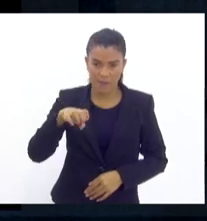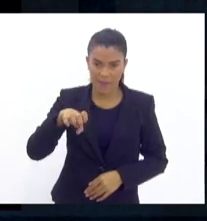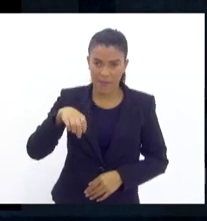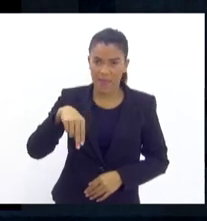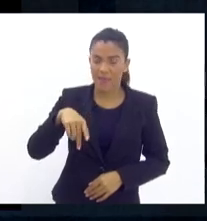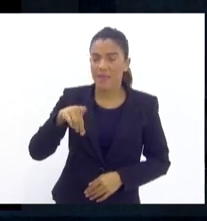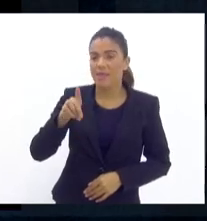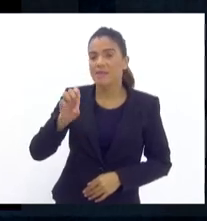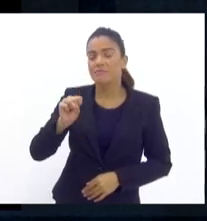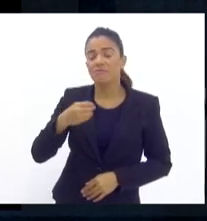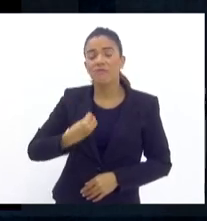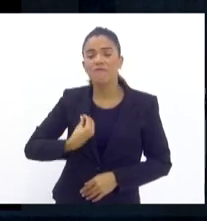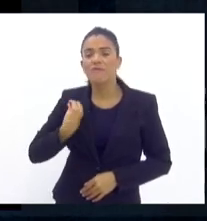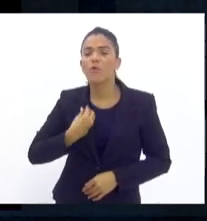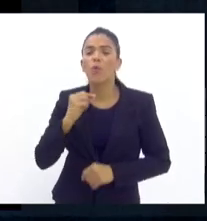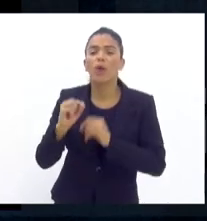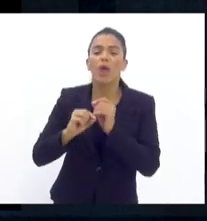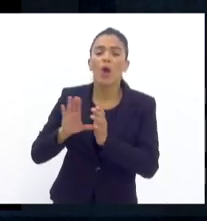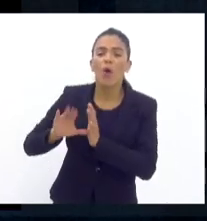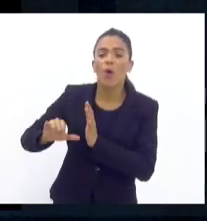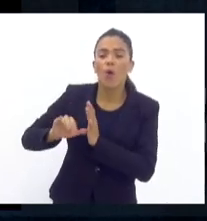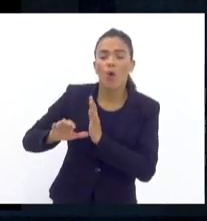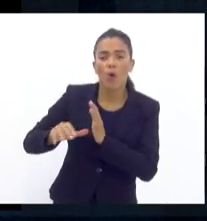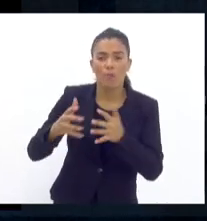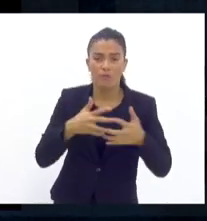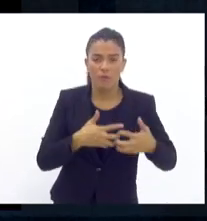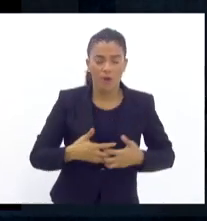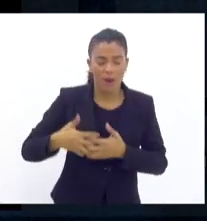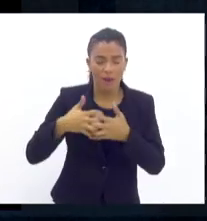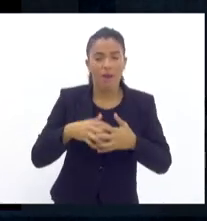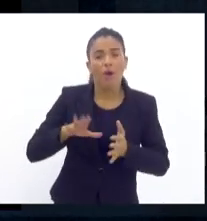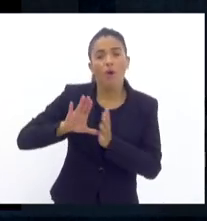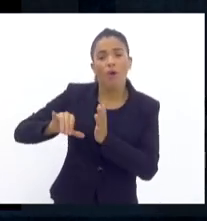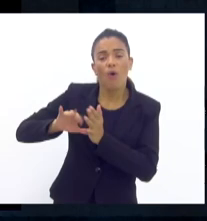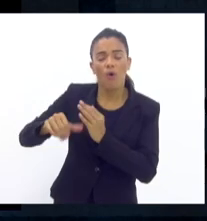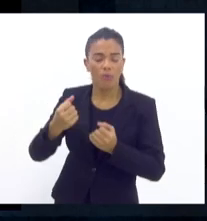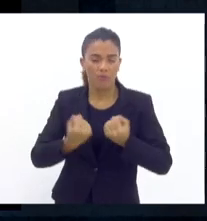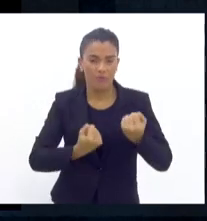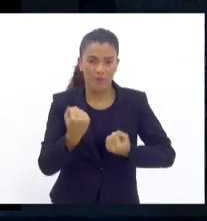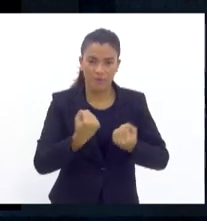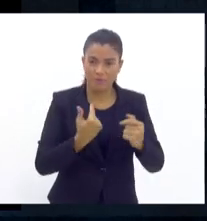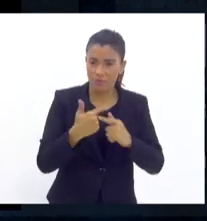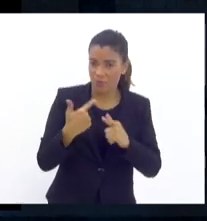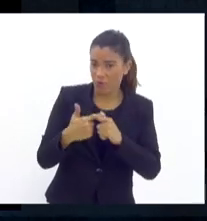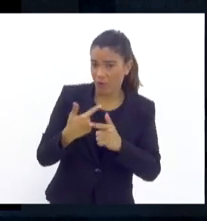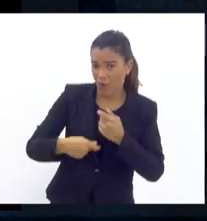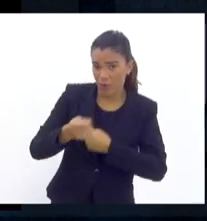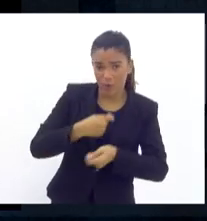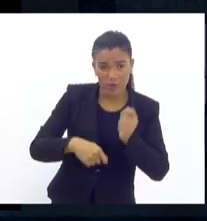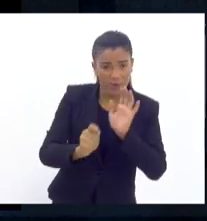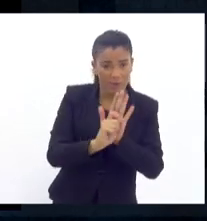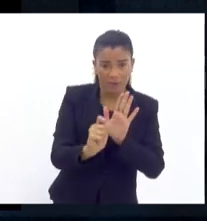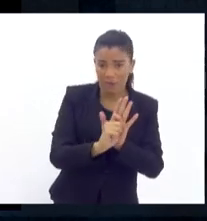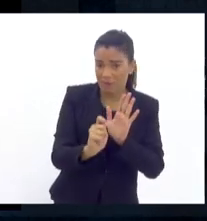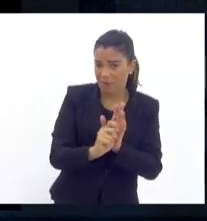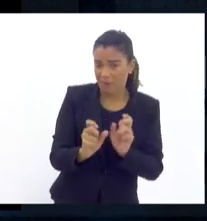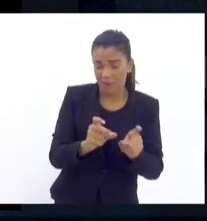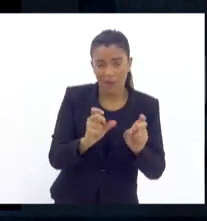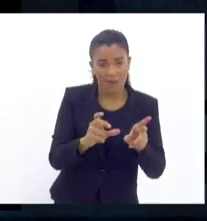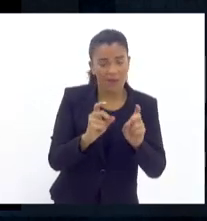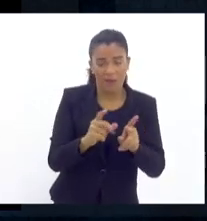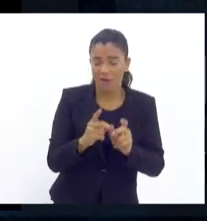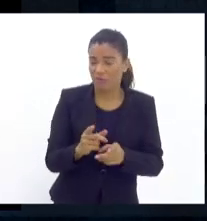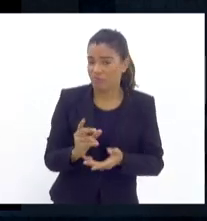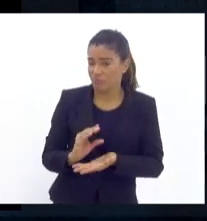sobrevivem exclusivamente de roubo de carga e roubo de veículo, porque o tráfico não sustenta aquela comunidade. Isso são